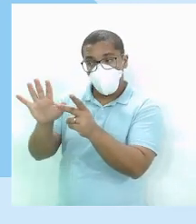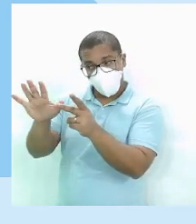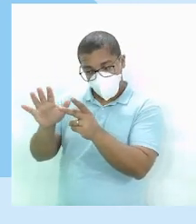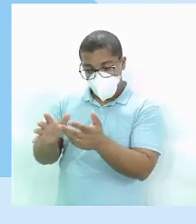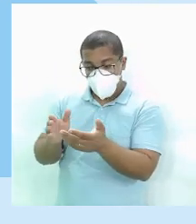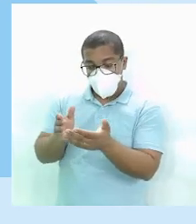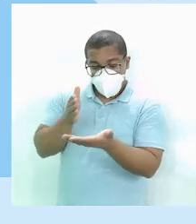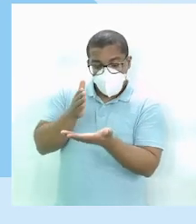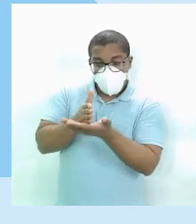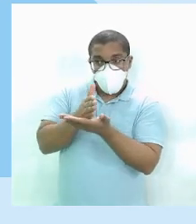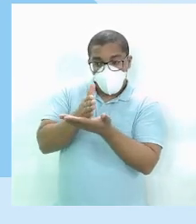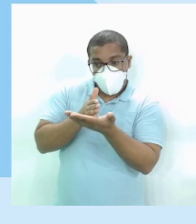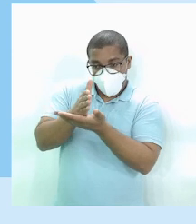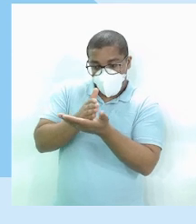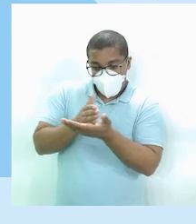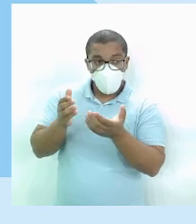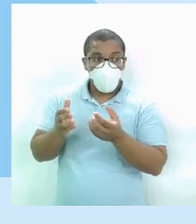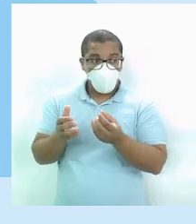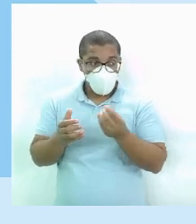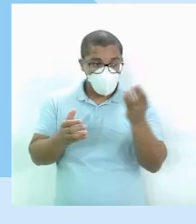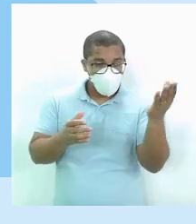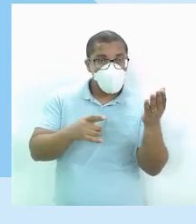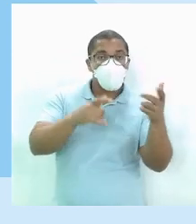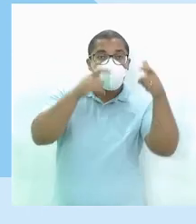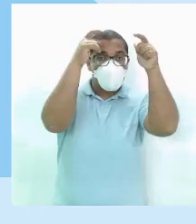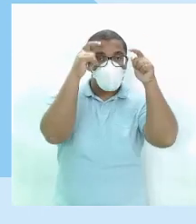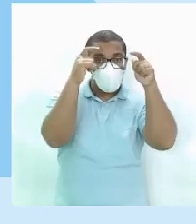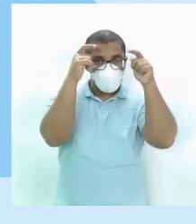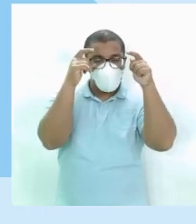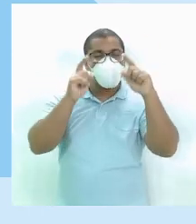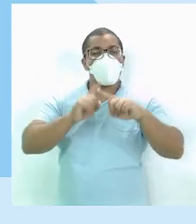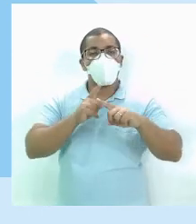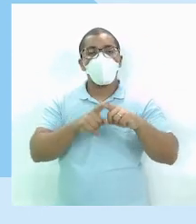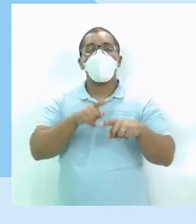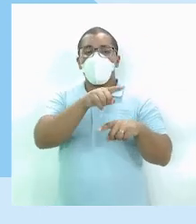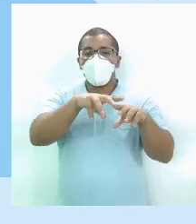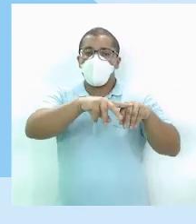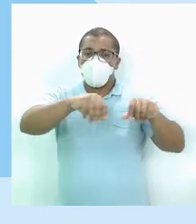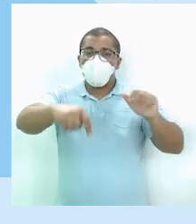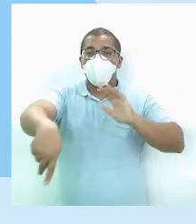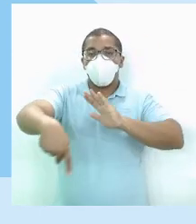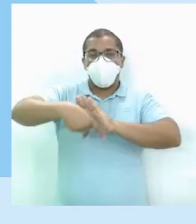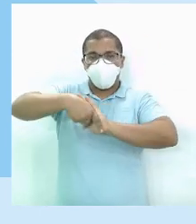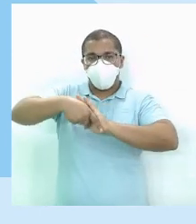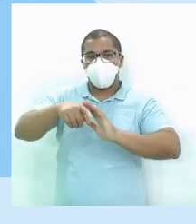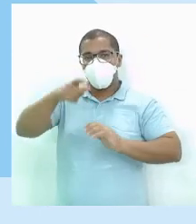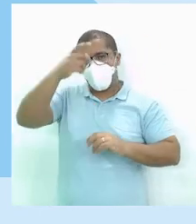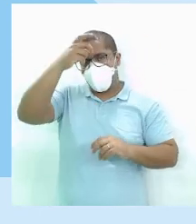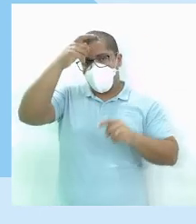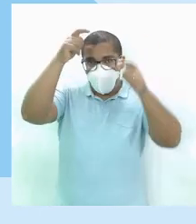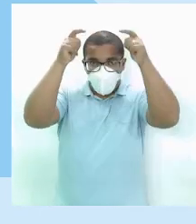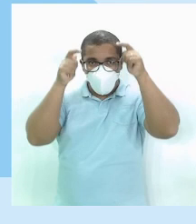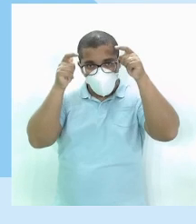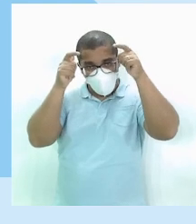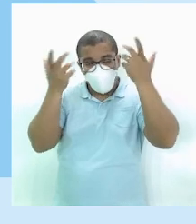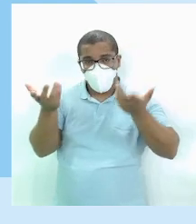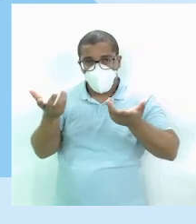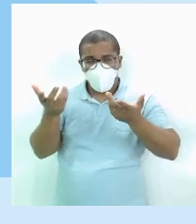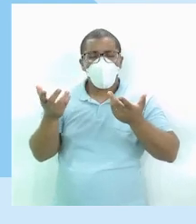taxa Do uso da terra que o faraó dominava E como é que ele ia fazer isso?